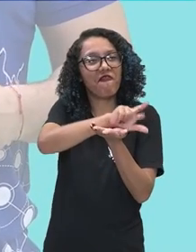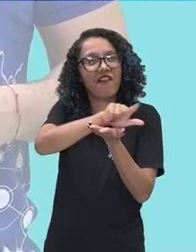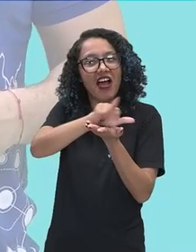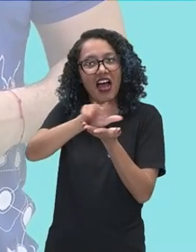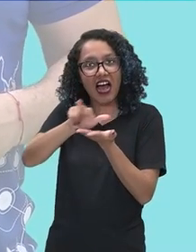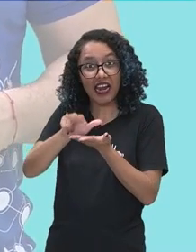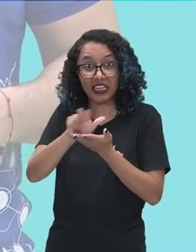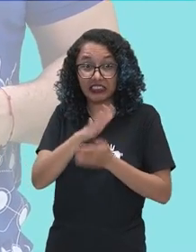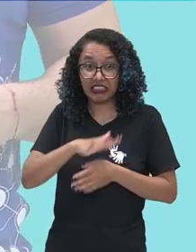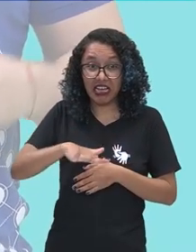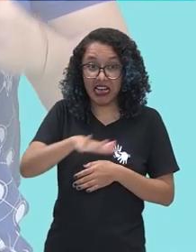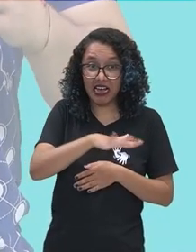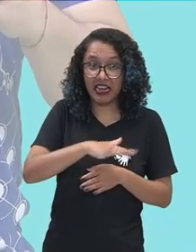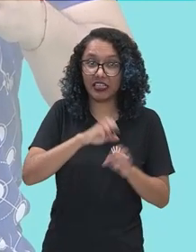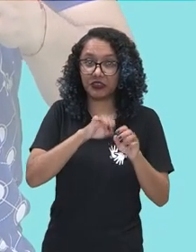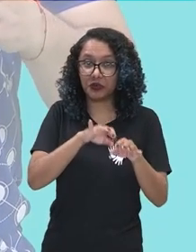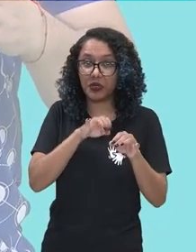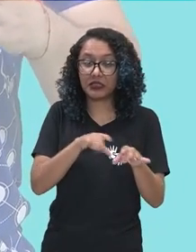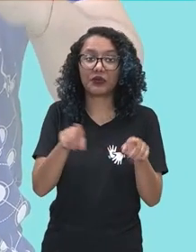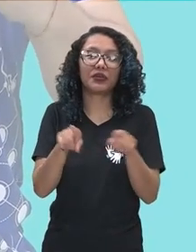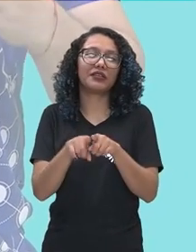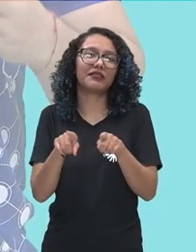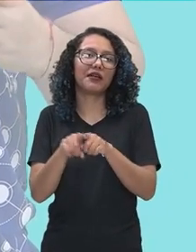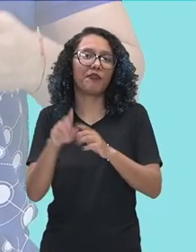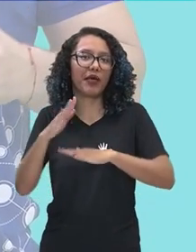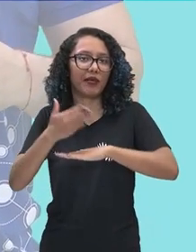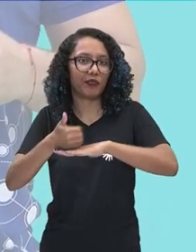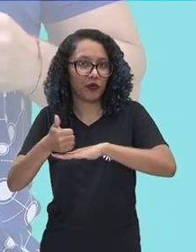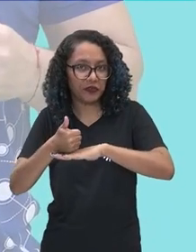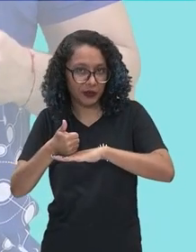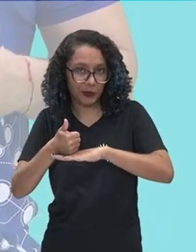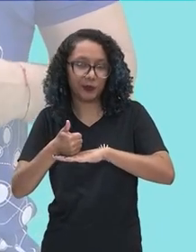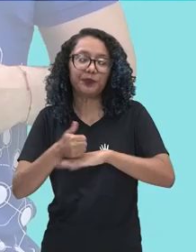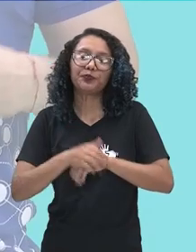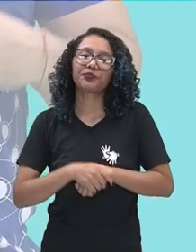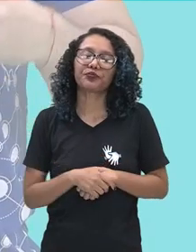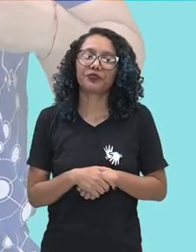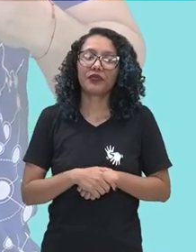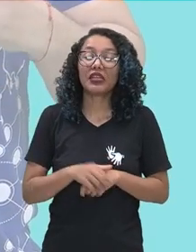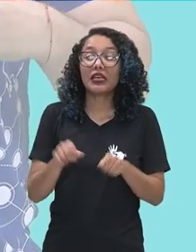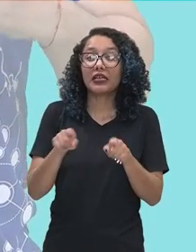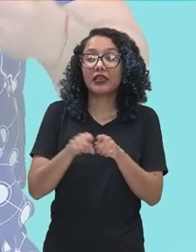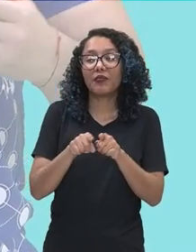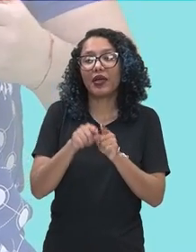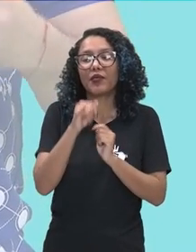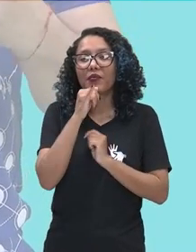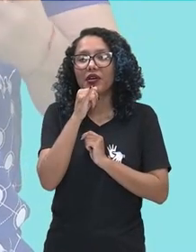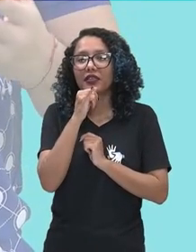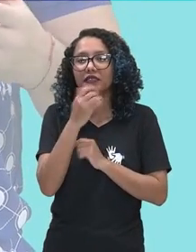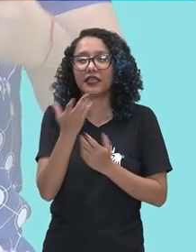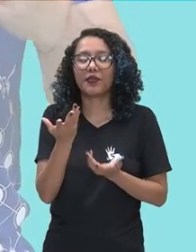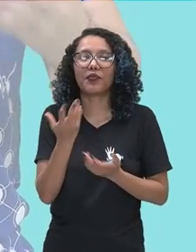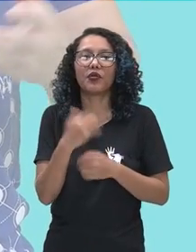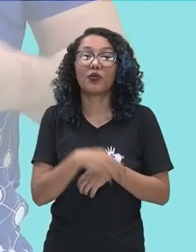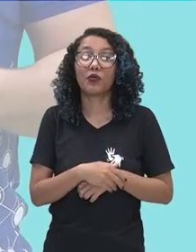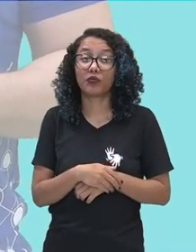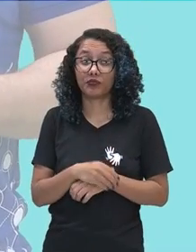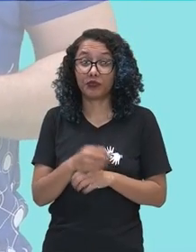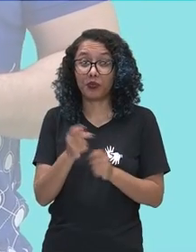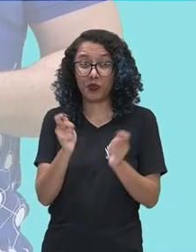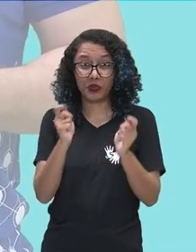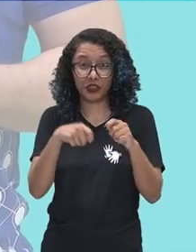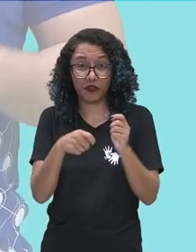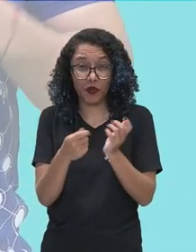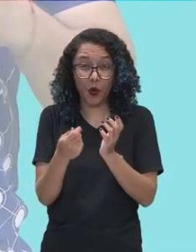profissionais. Você pode, de repente, participar de um programa de bolsas de